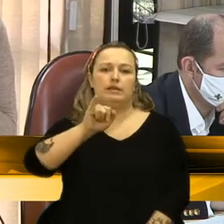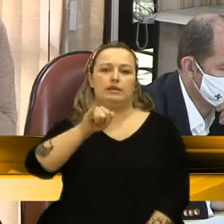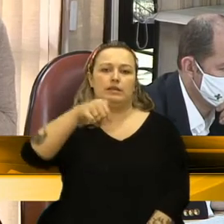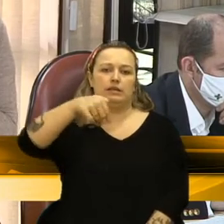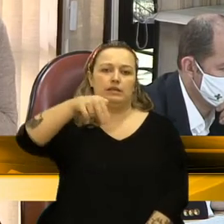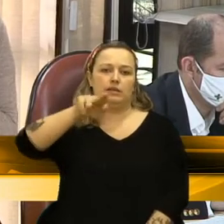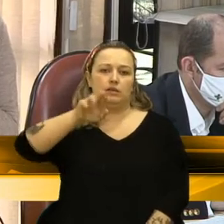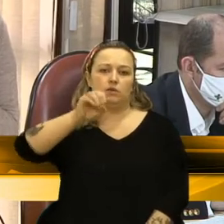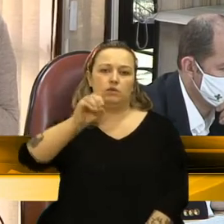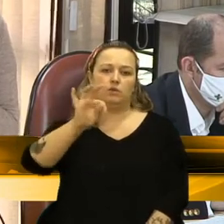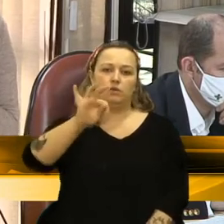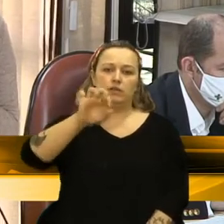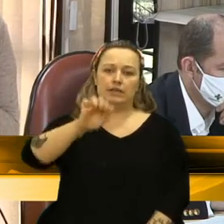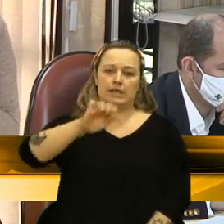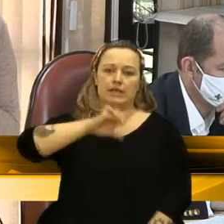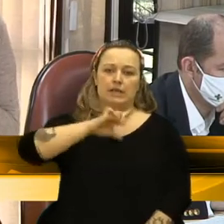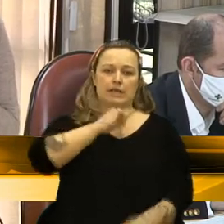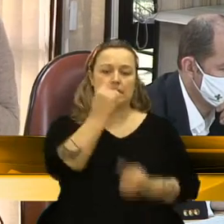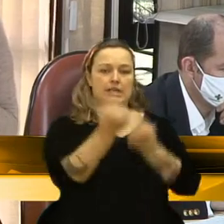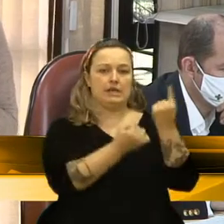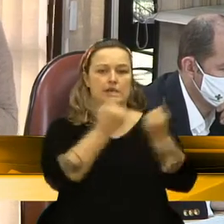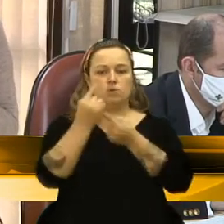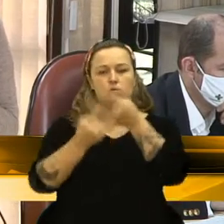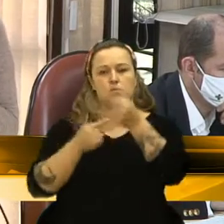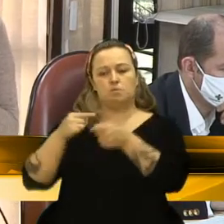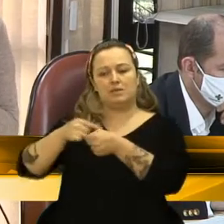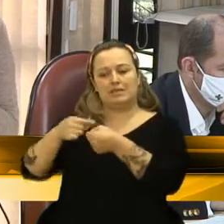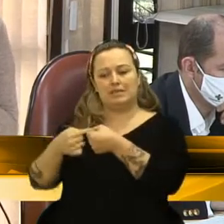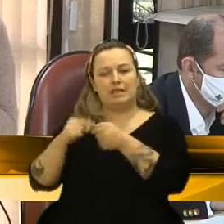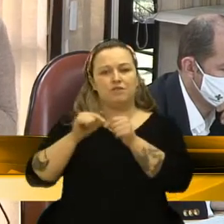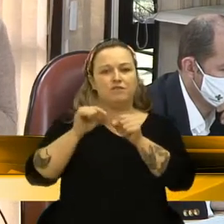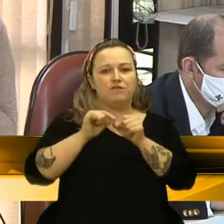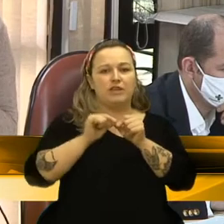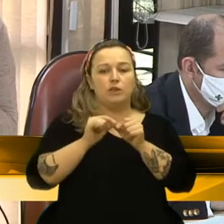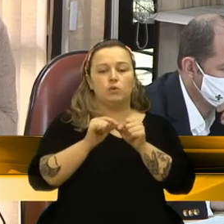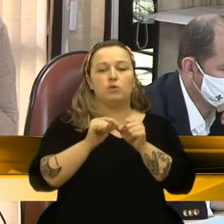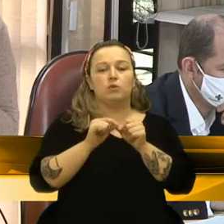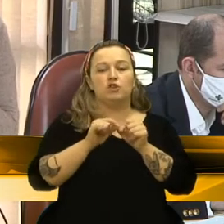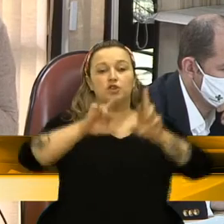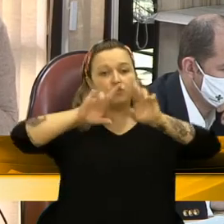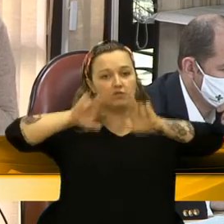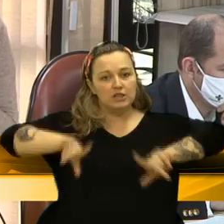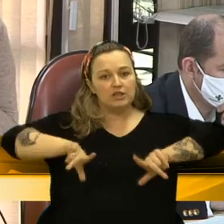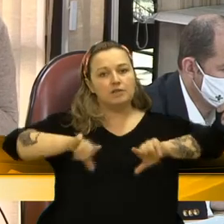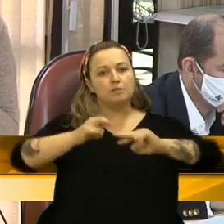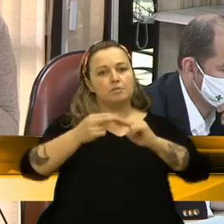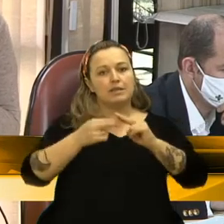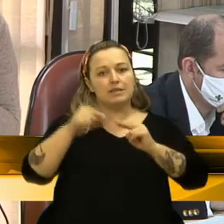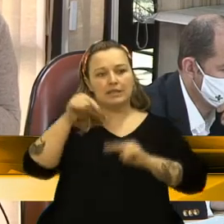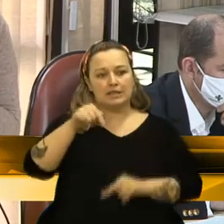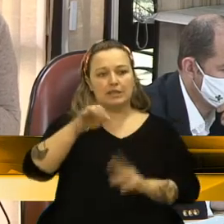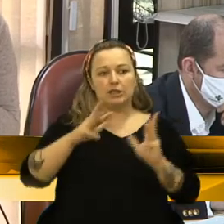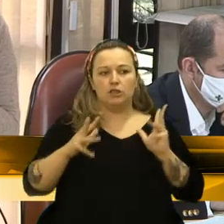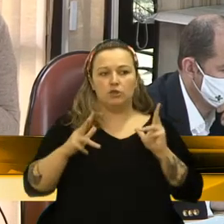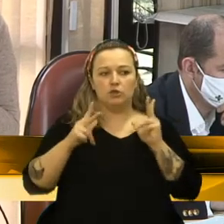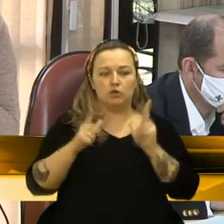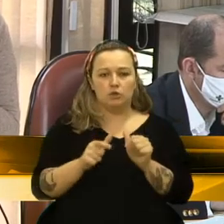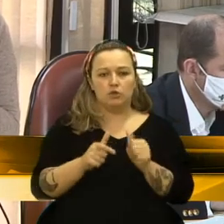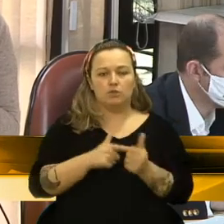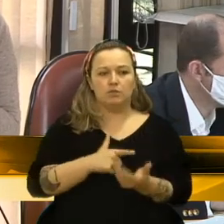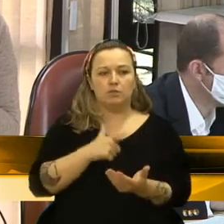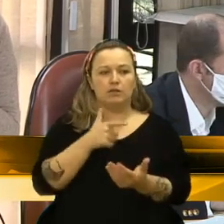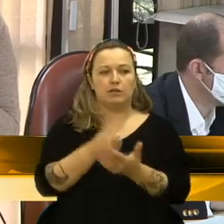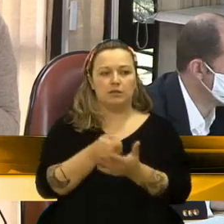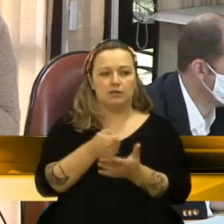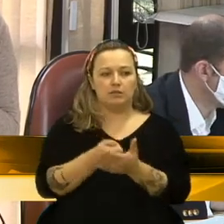escalonada. Então, o nosso é que todos os funcionários pagarão os 14%. Então, gente entende que, a partir